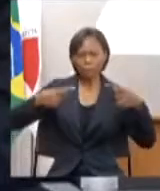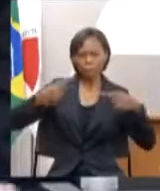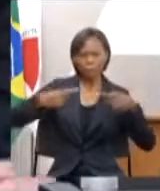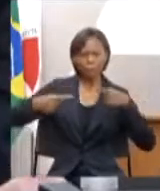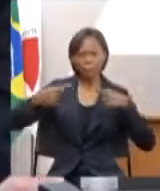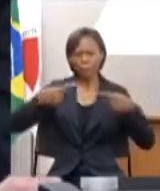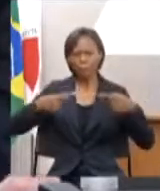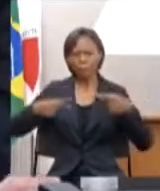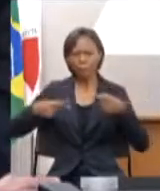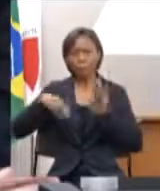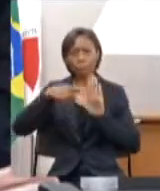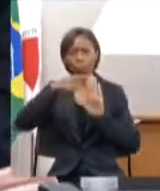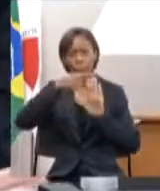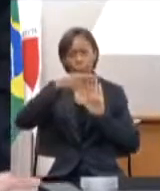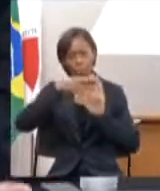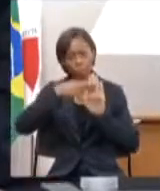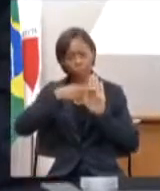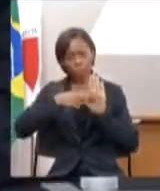premissas